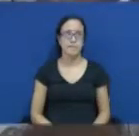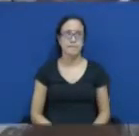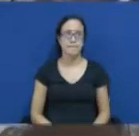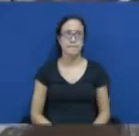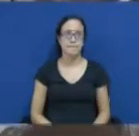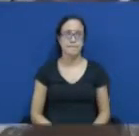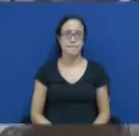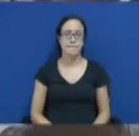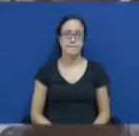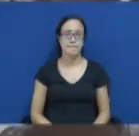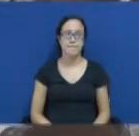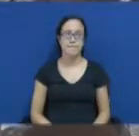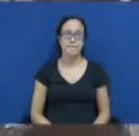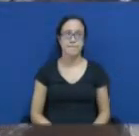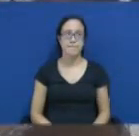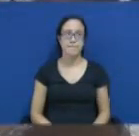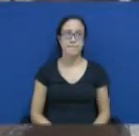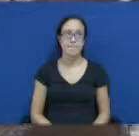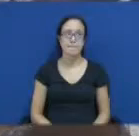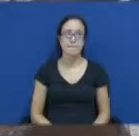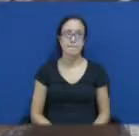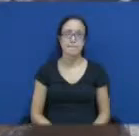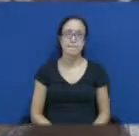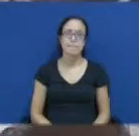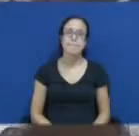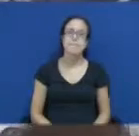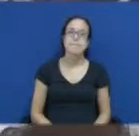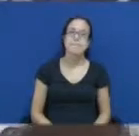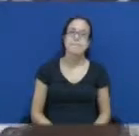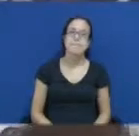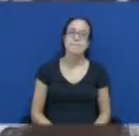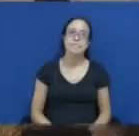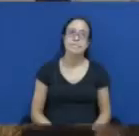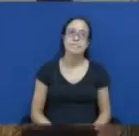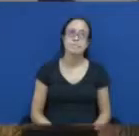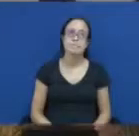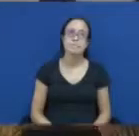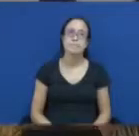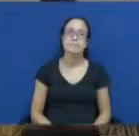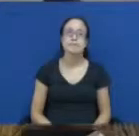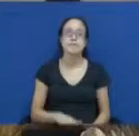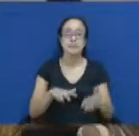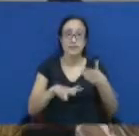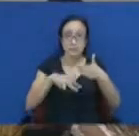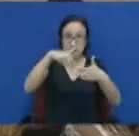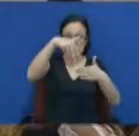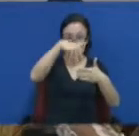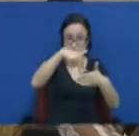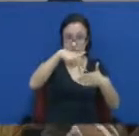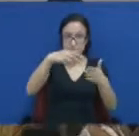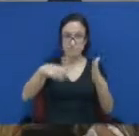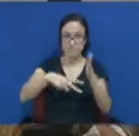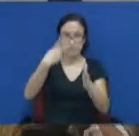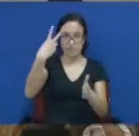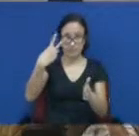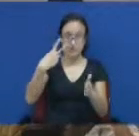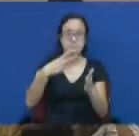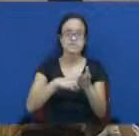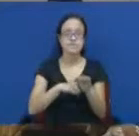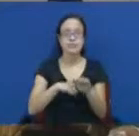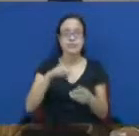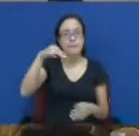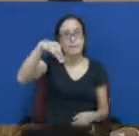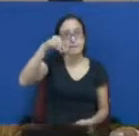Agora, a próxima tribuna, solicitada pela senhora Maria